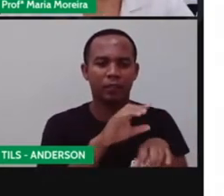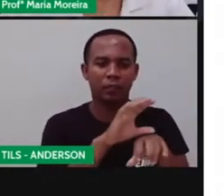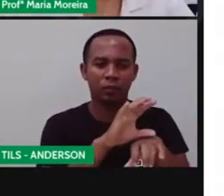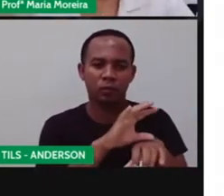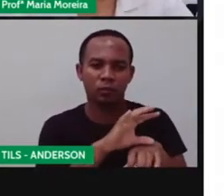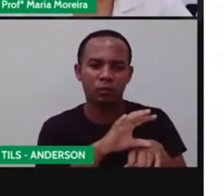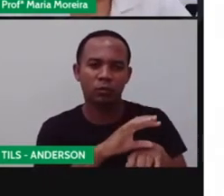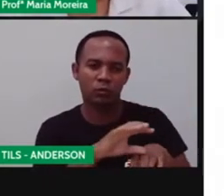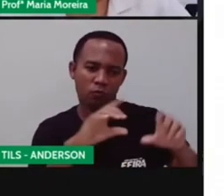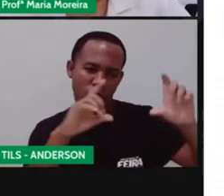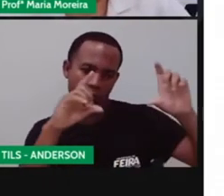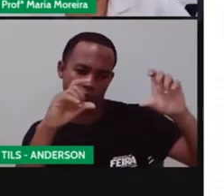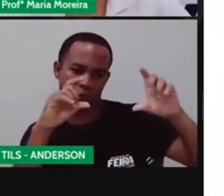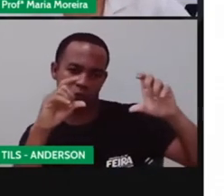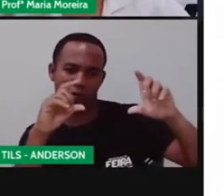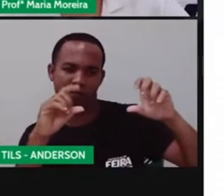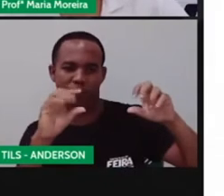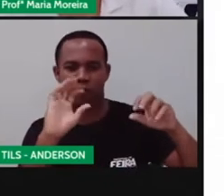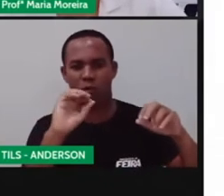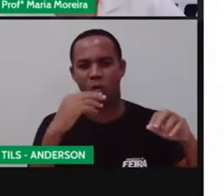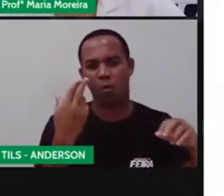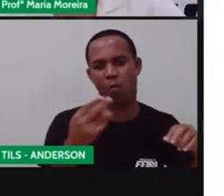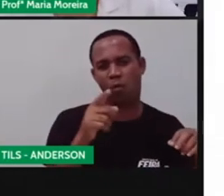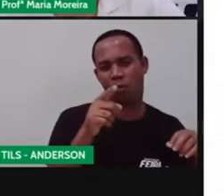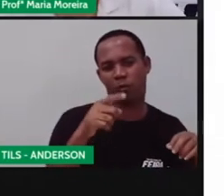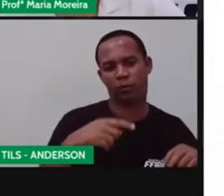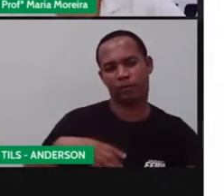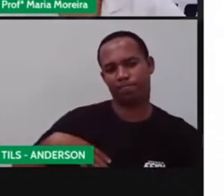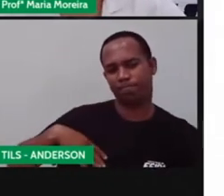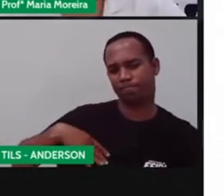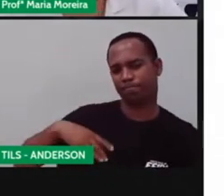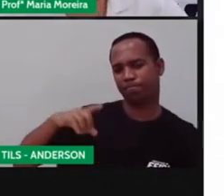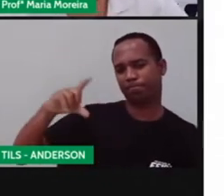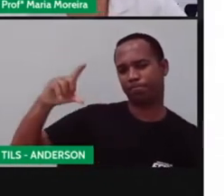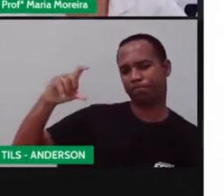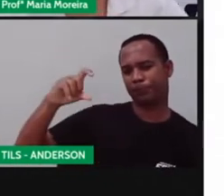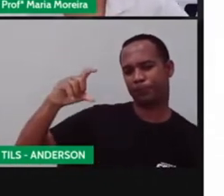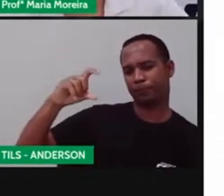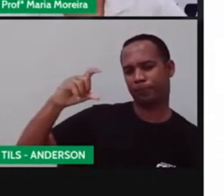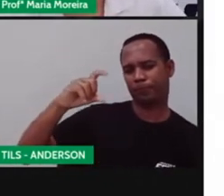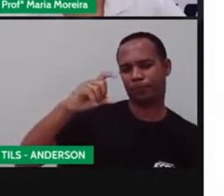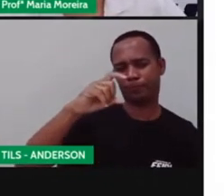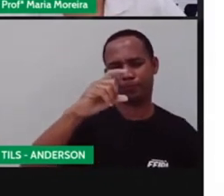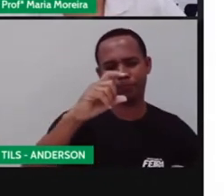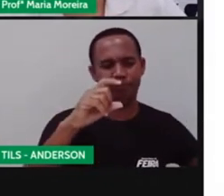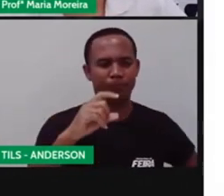fotografia, e a menina tá ali, na verdade, fazendo uma pose pra esse menino que tá estudando aí